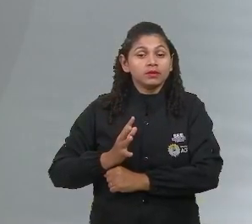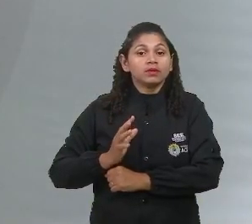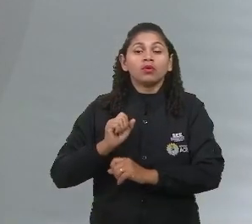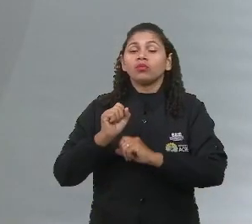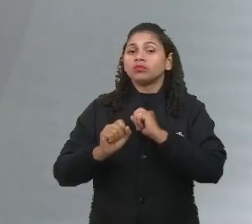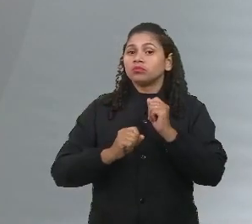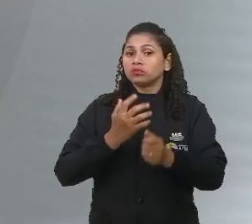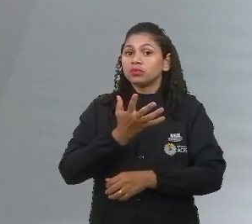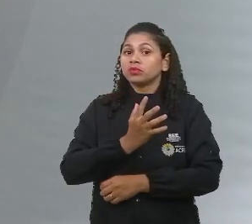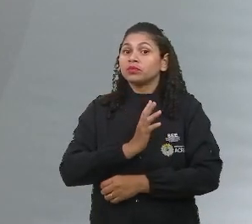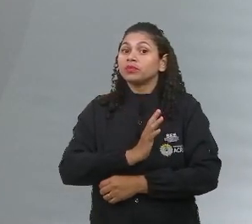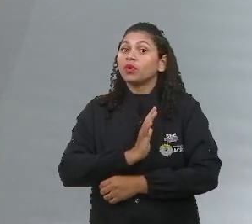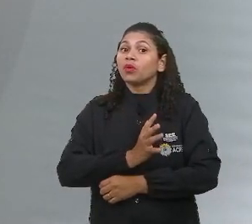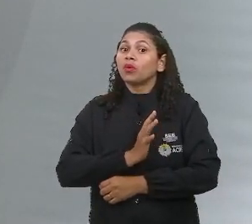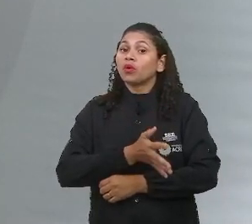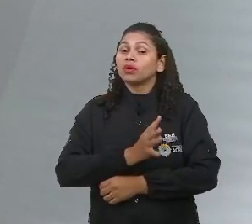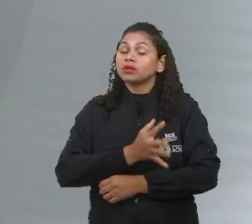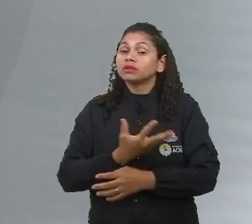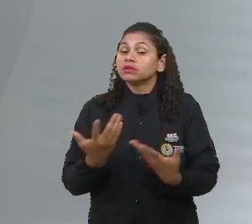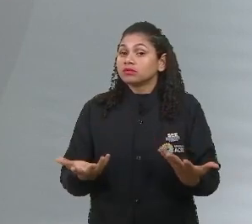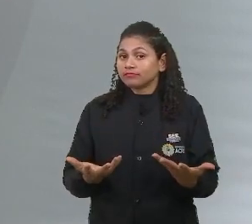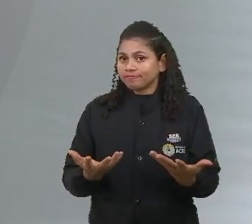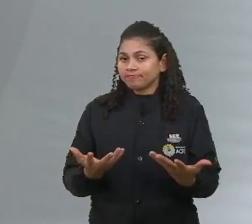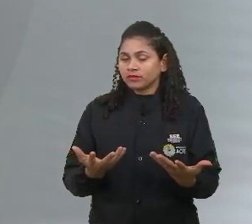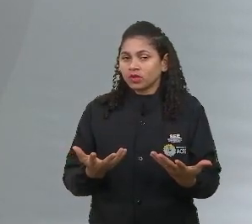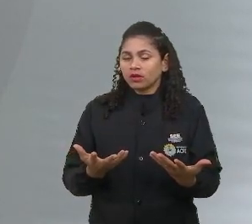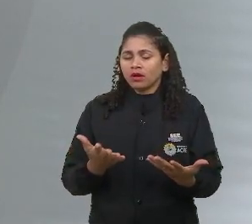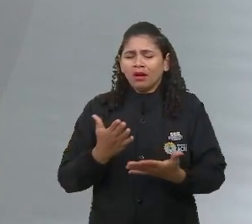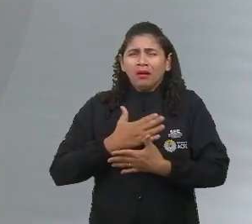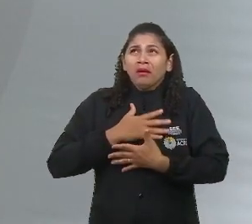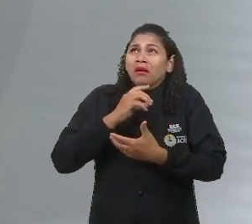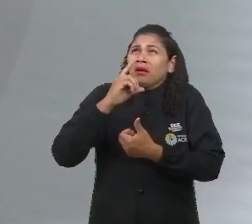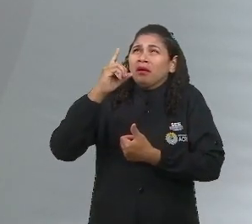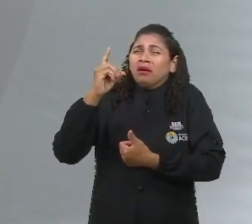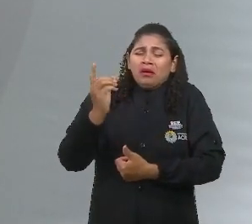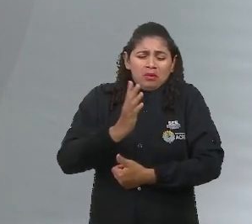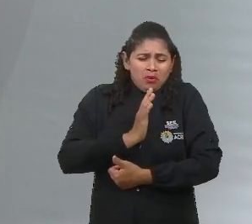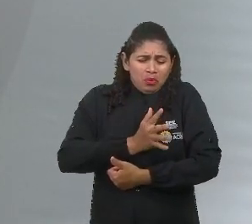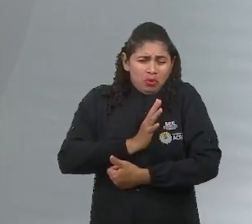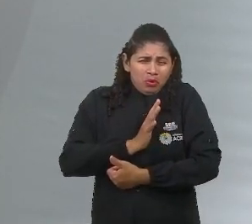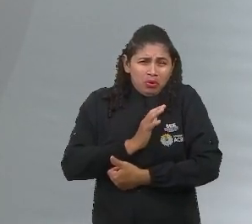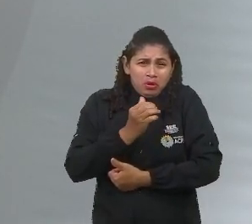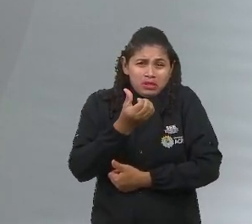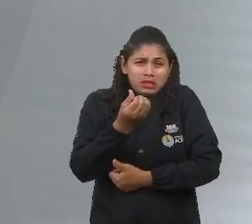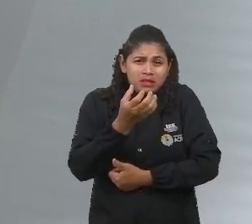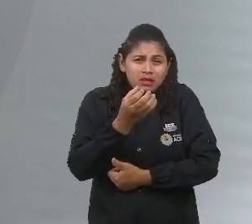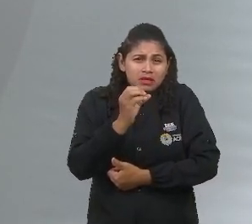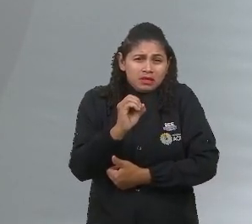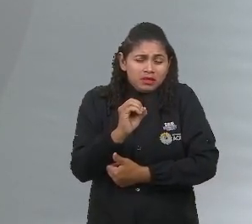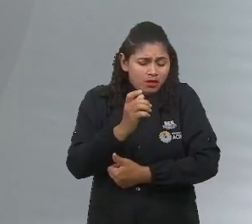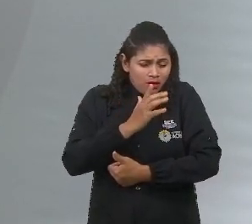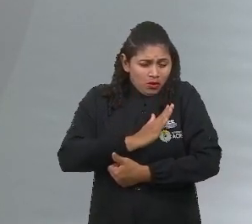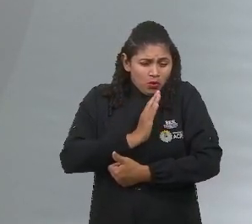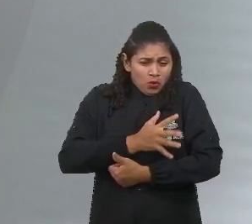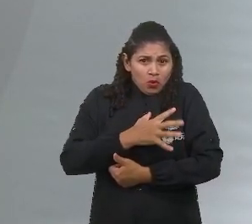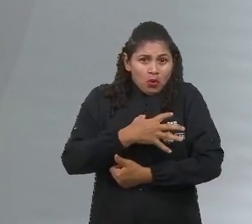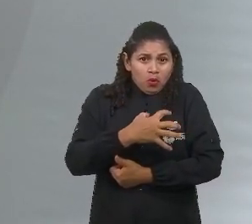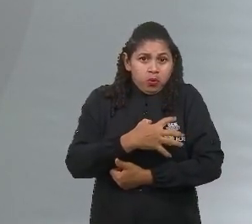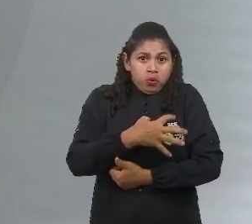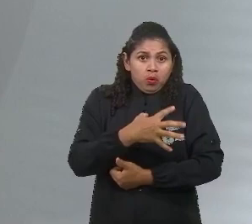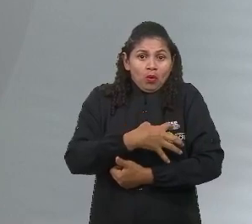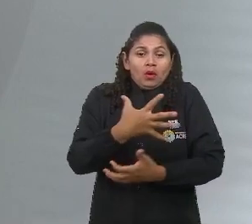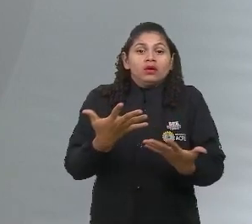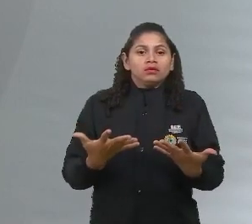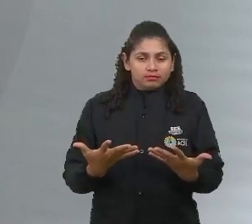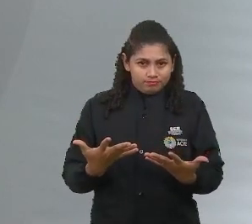mas eu me pergunto assim. Ai, Deus. Meu coração está batendo 60. Aí eu, tá. Isso é